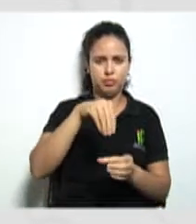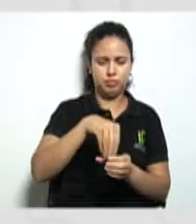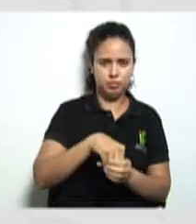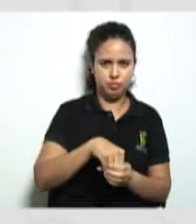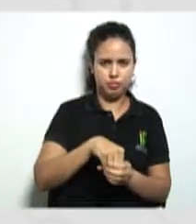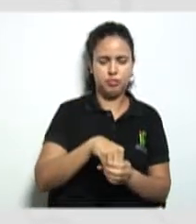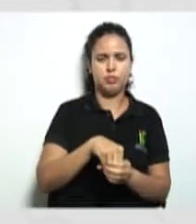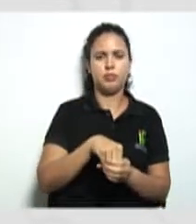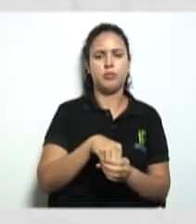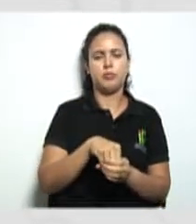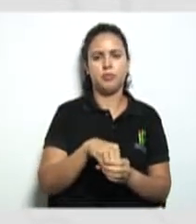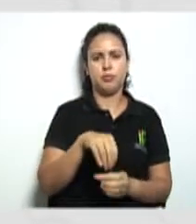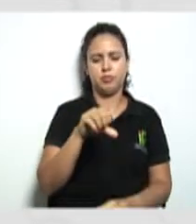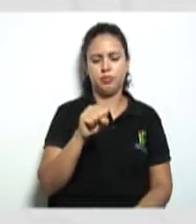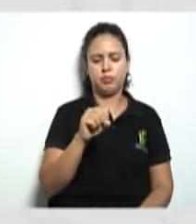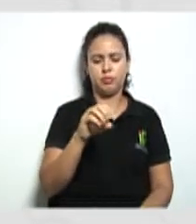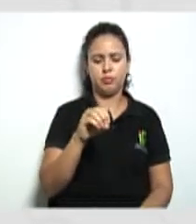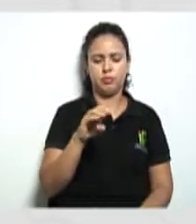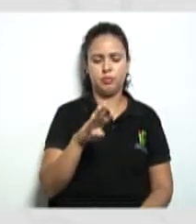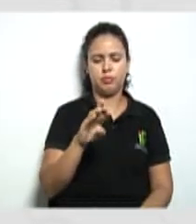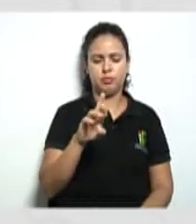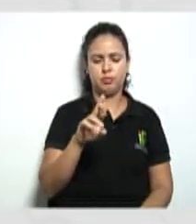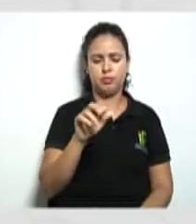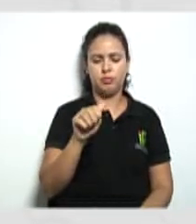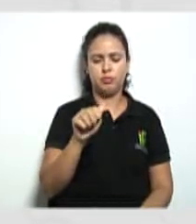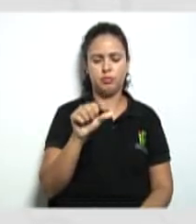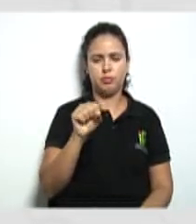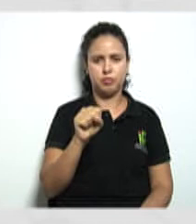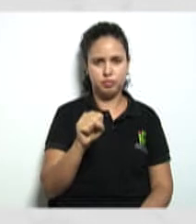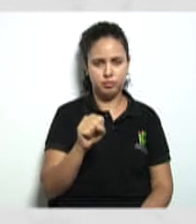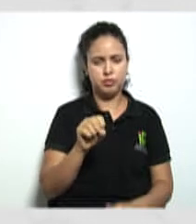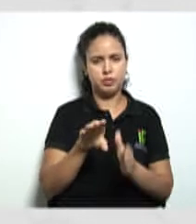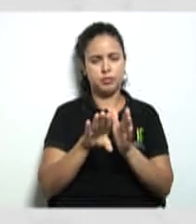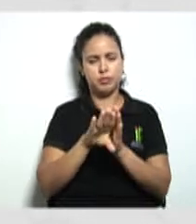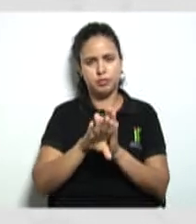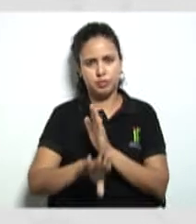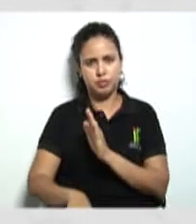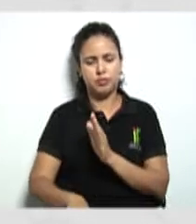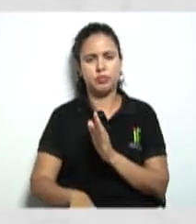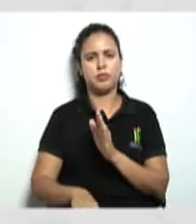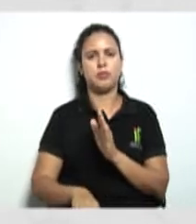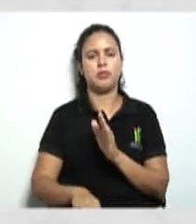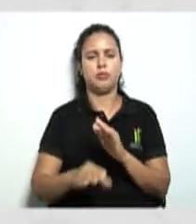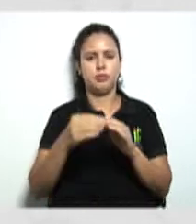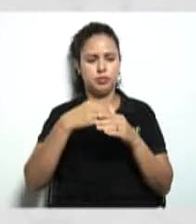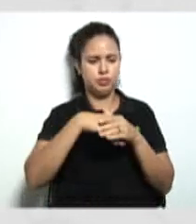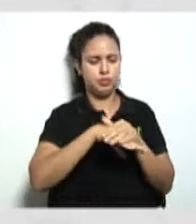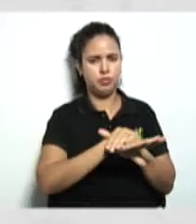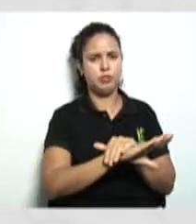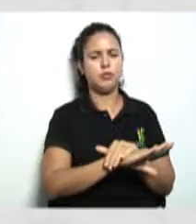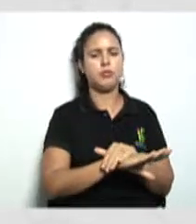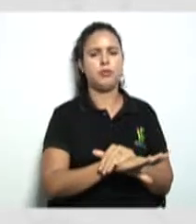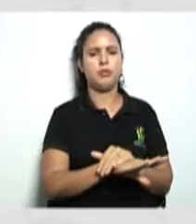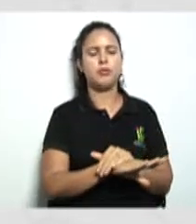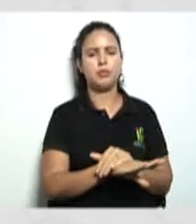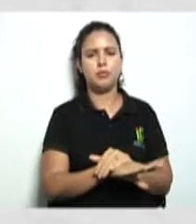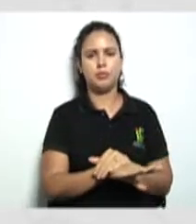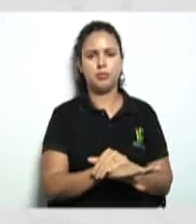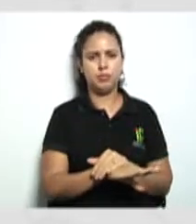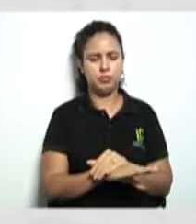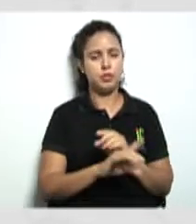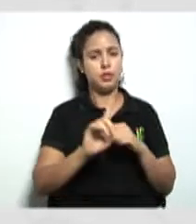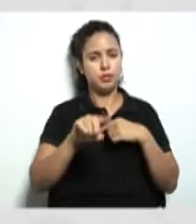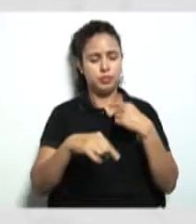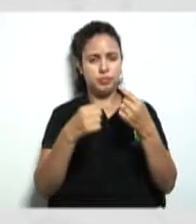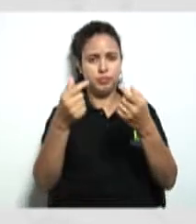sobras então é retirado um percentual para esses fundos aqui que também nós vamos falar